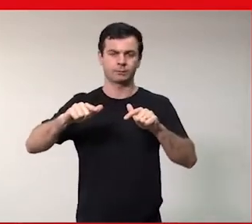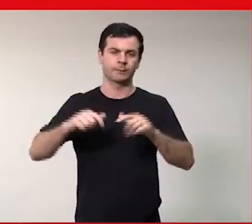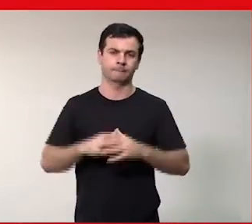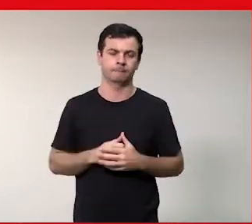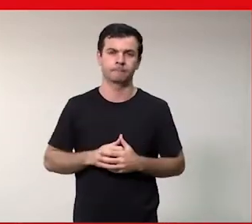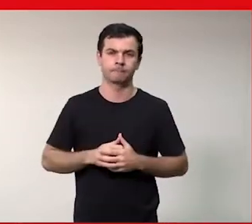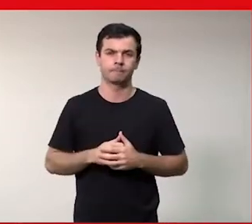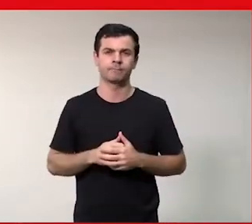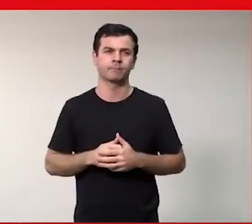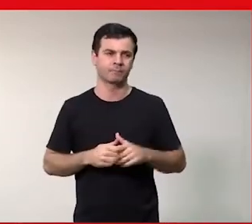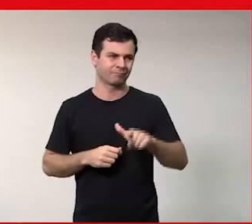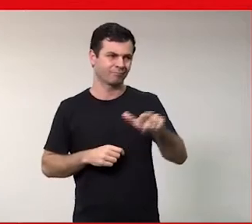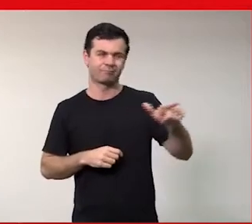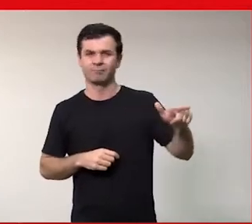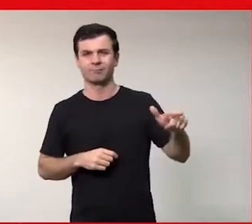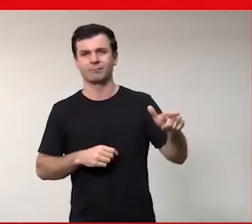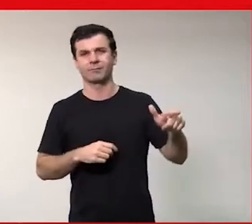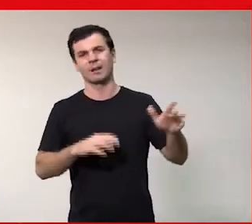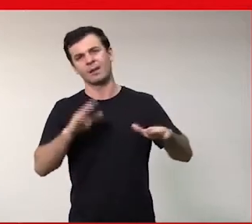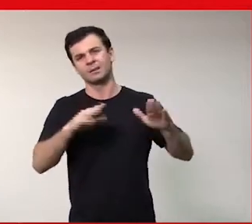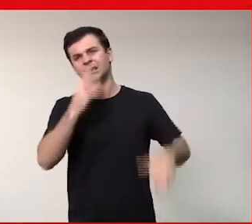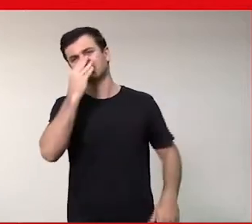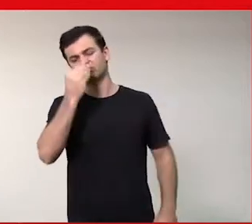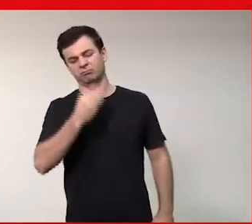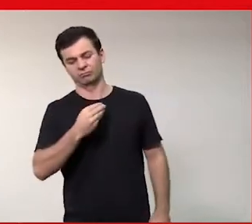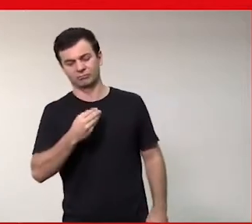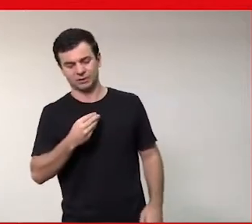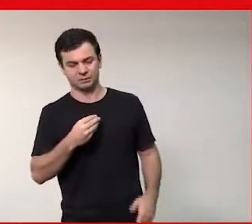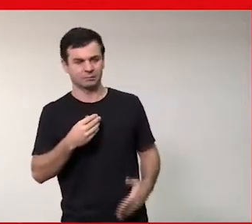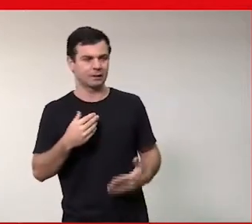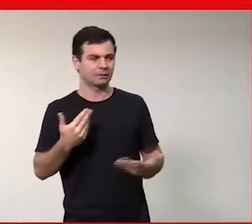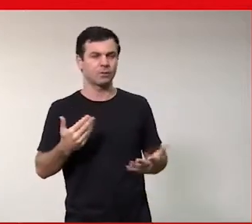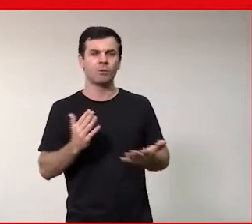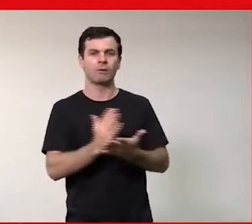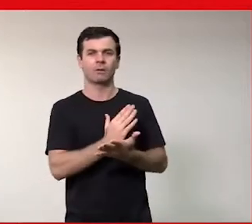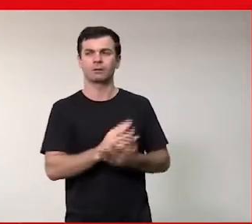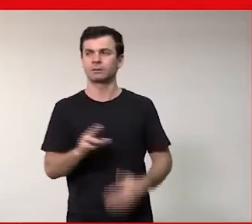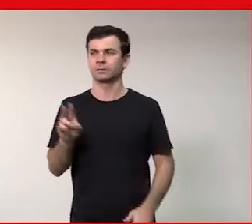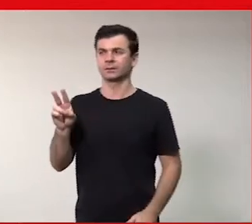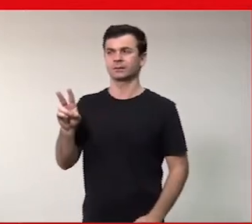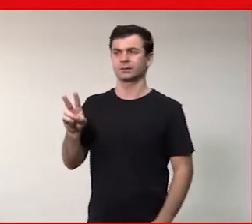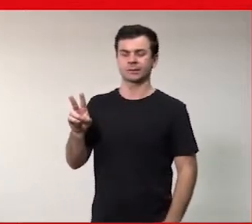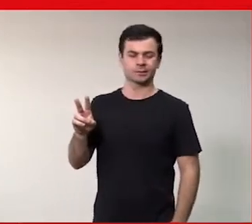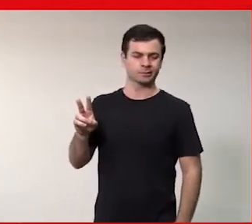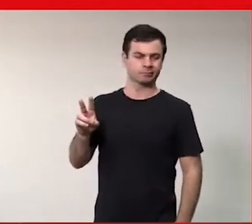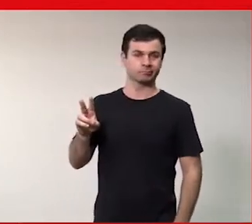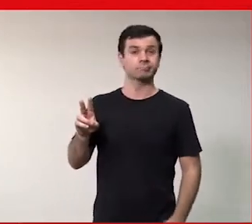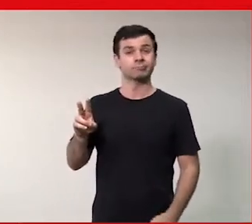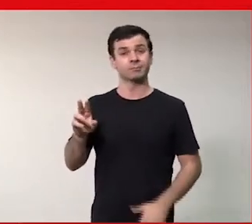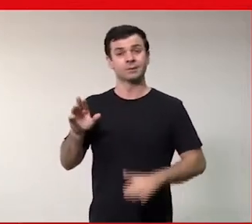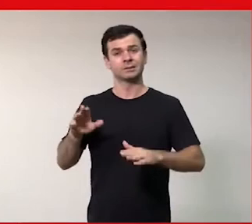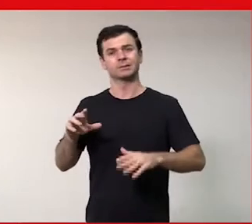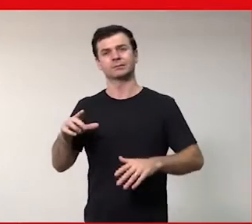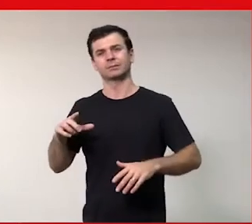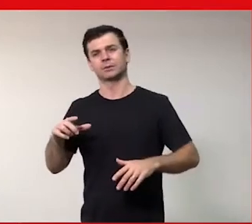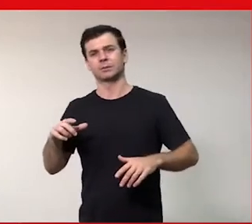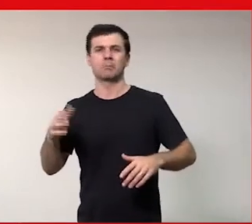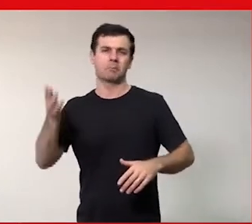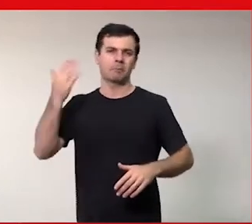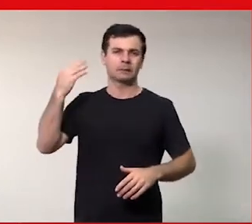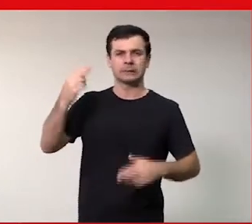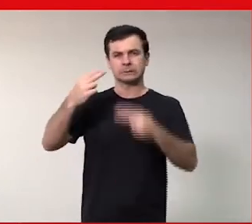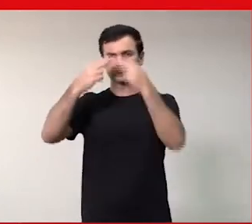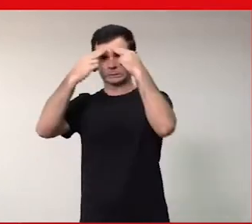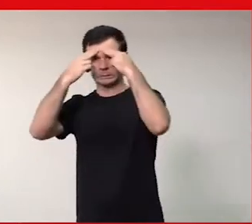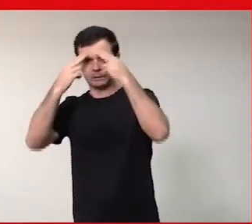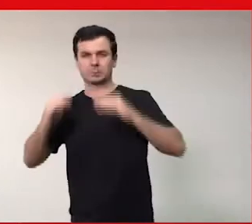preconceitos e o amargor que a gente tem de todas as coisas que a gente sofreu e passou, etc. e